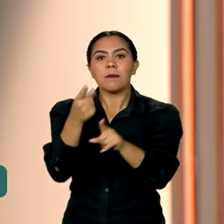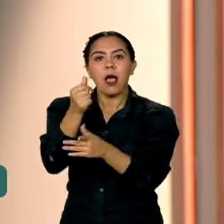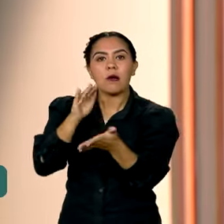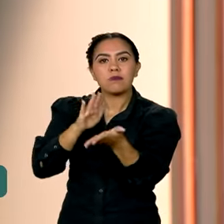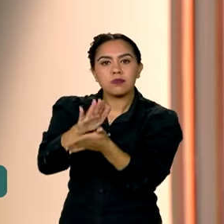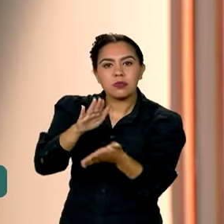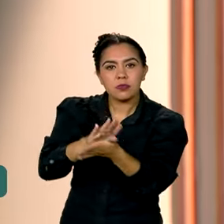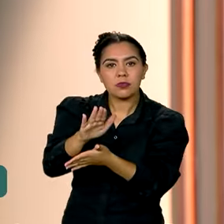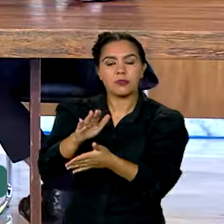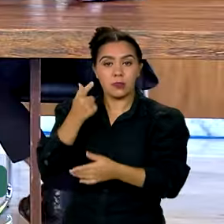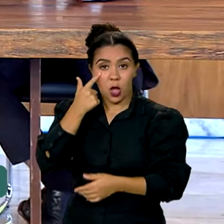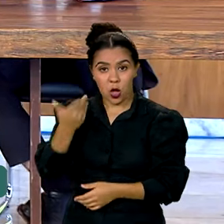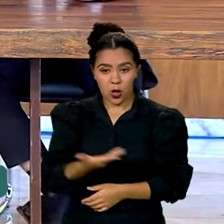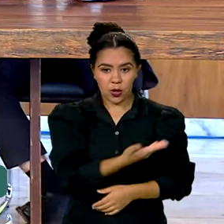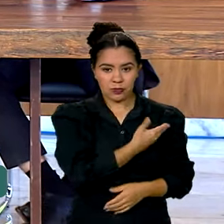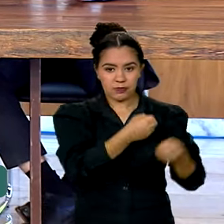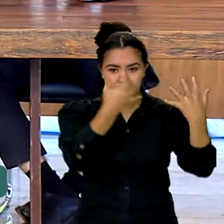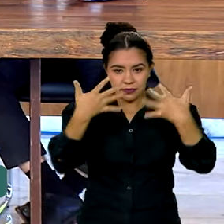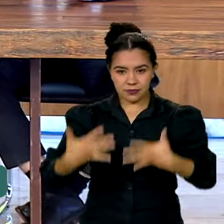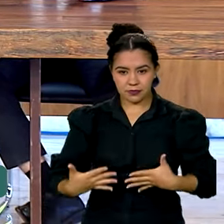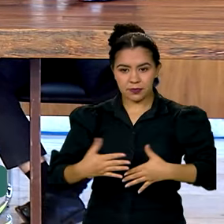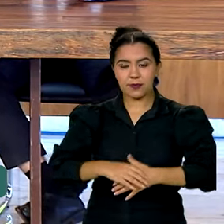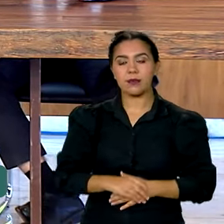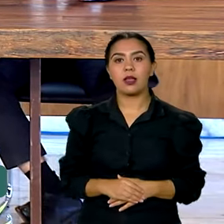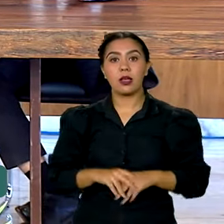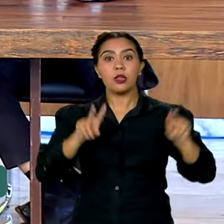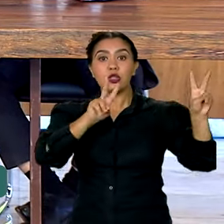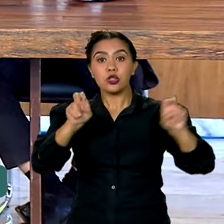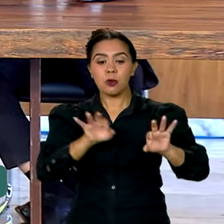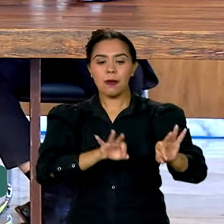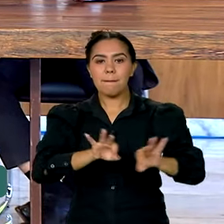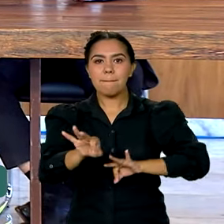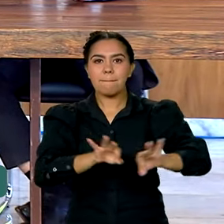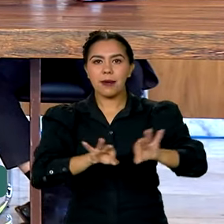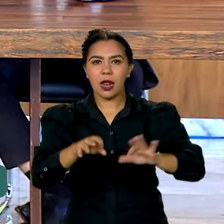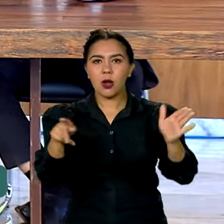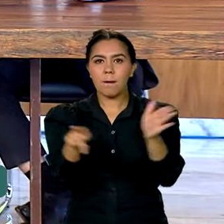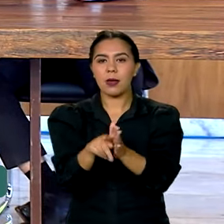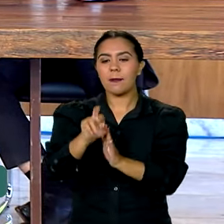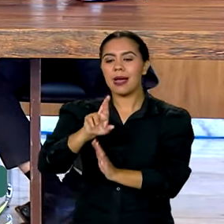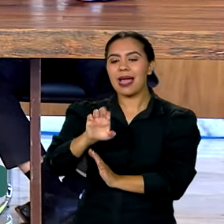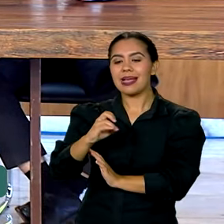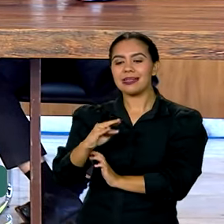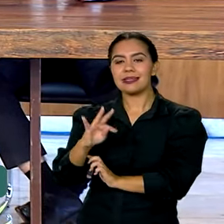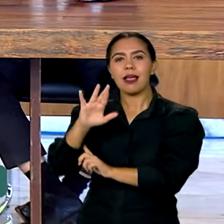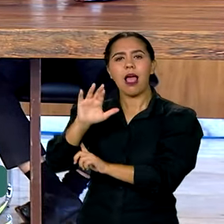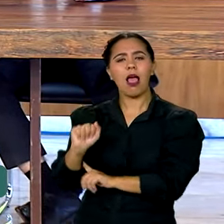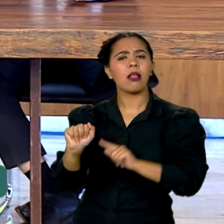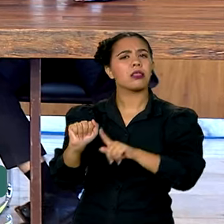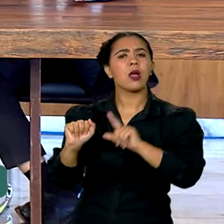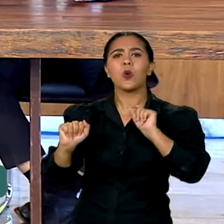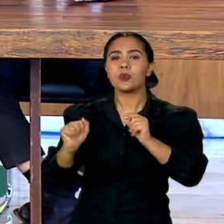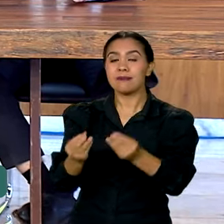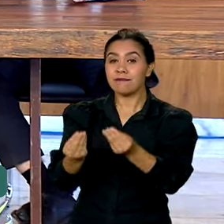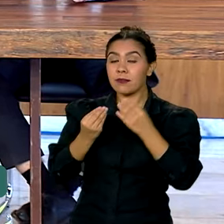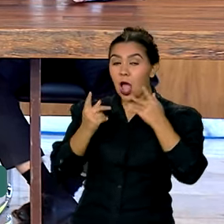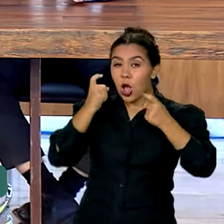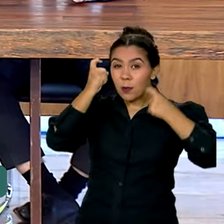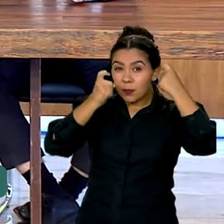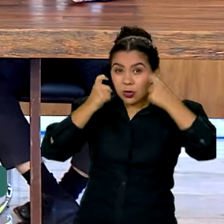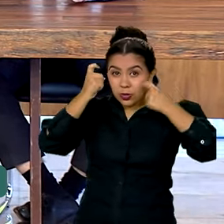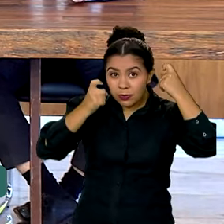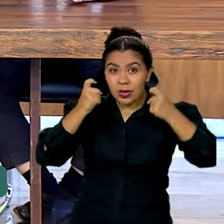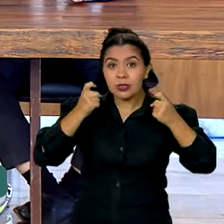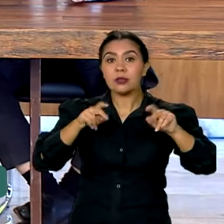de renúncias fiscais. No plano da receita, uma preocupação muito grande com as renúncias